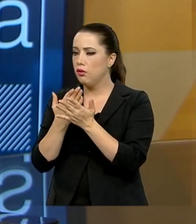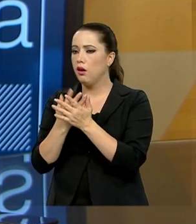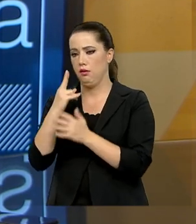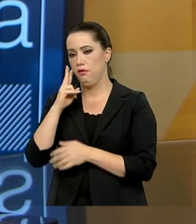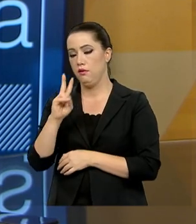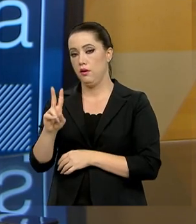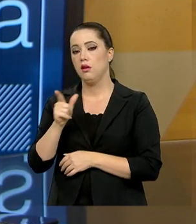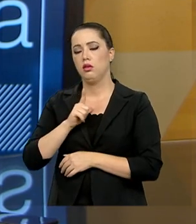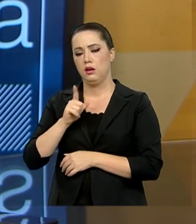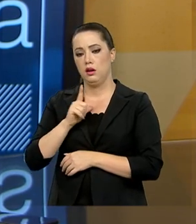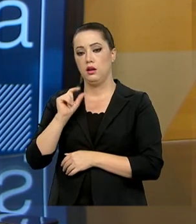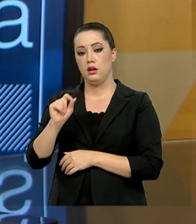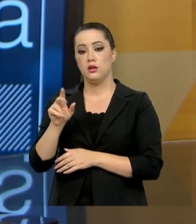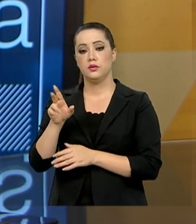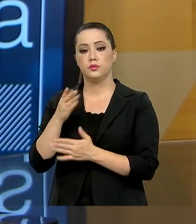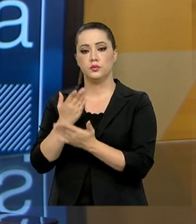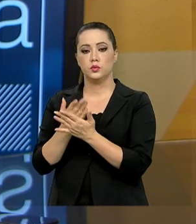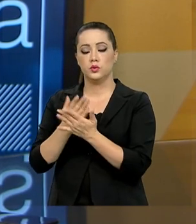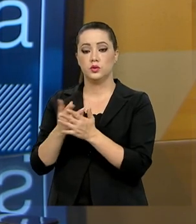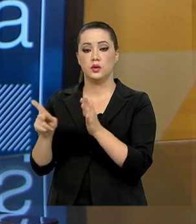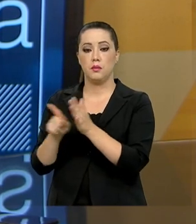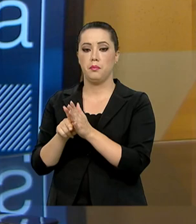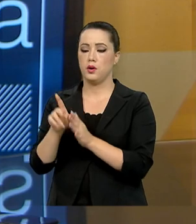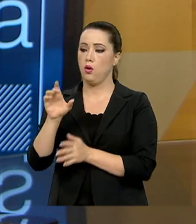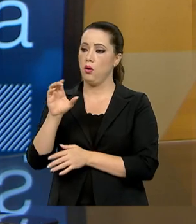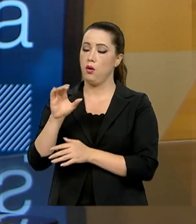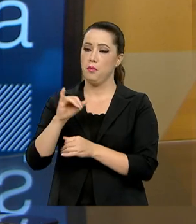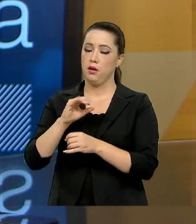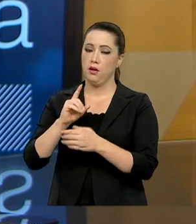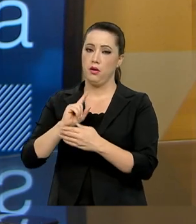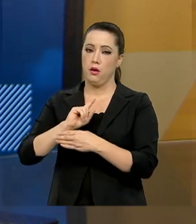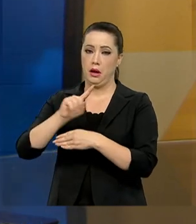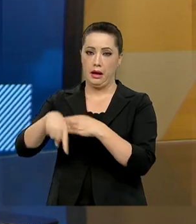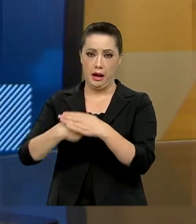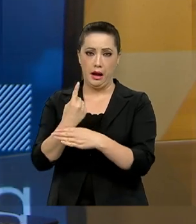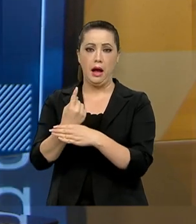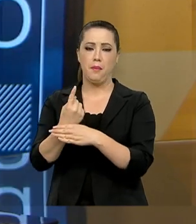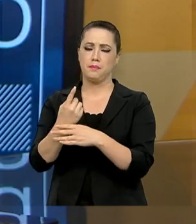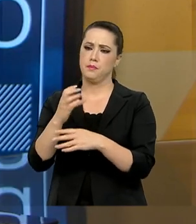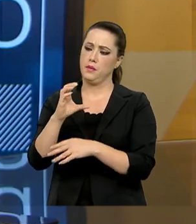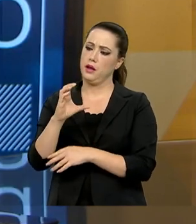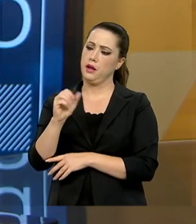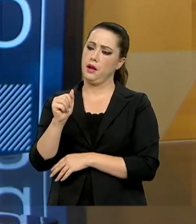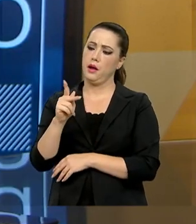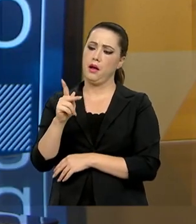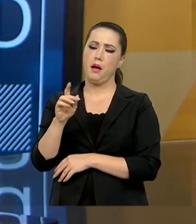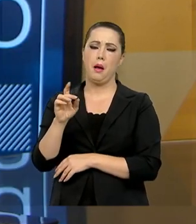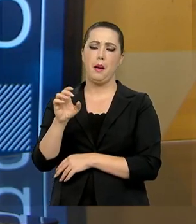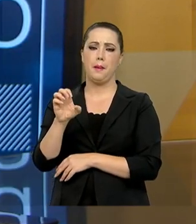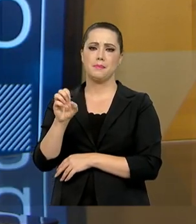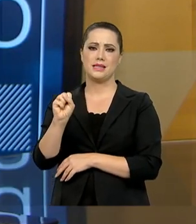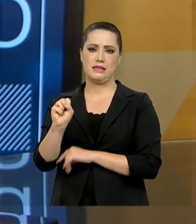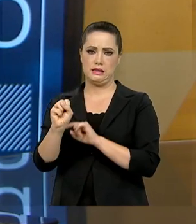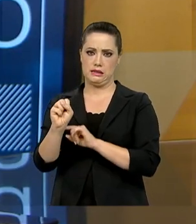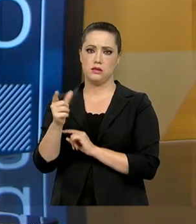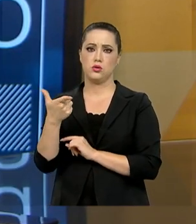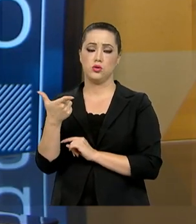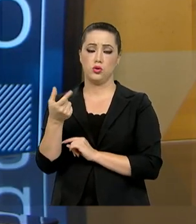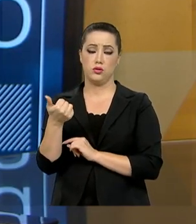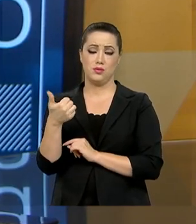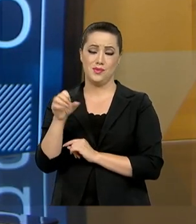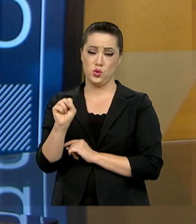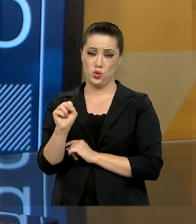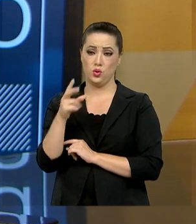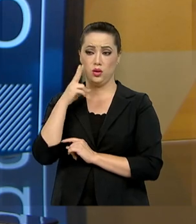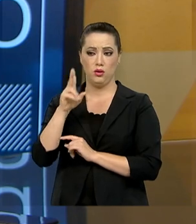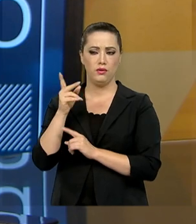inclusive um estudo feito pela própria Capes em 2018, mostra o contrário. Como é que o senhor vê essas duas questões? Quer dizer, as universidades